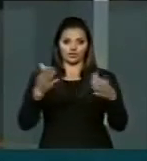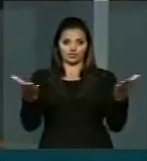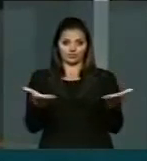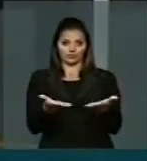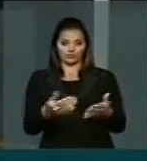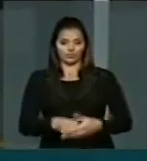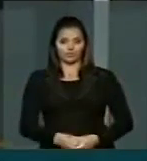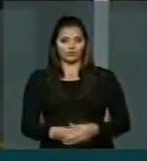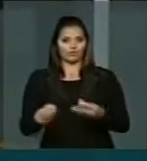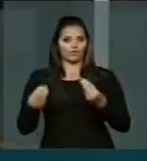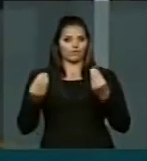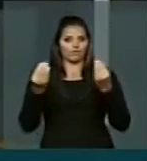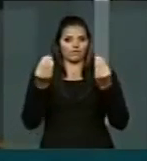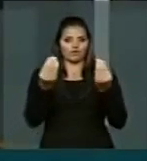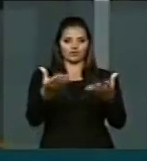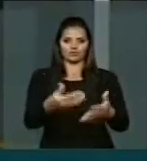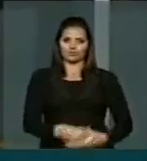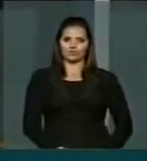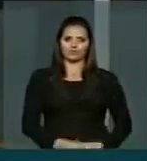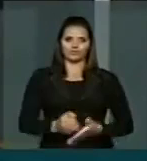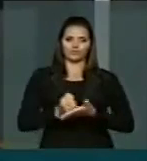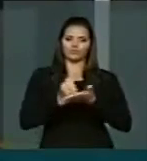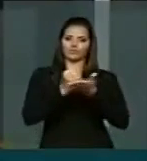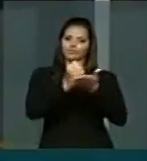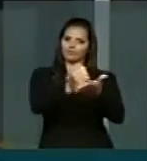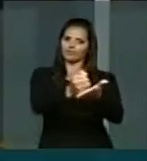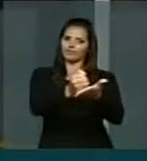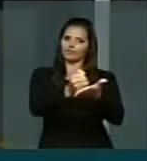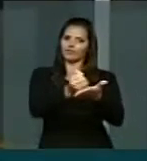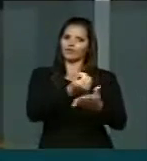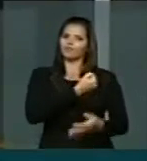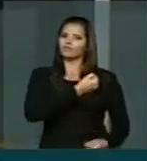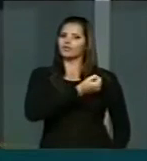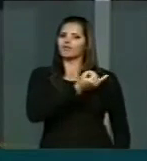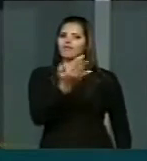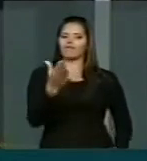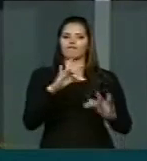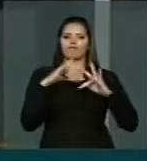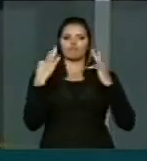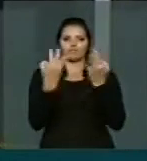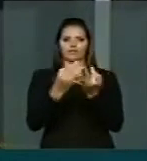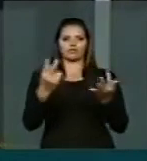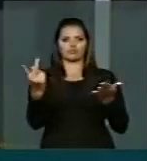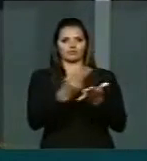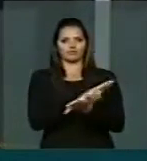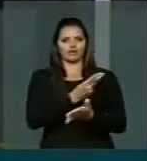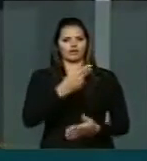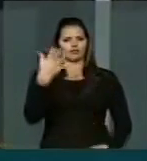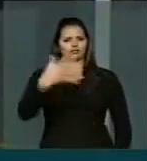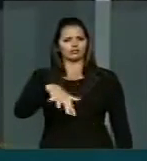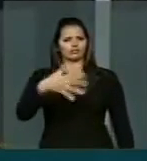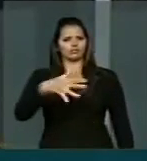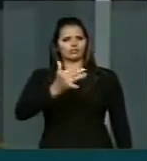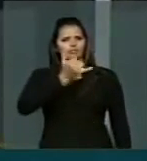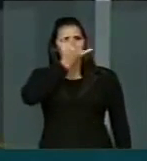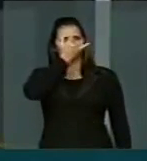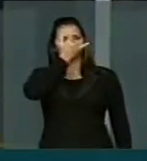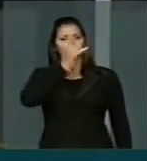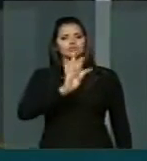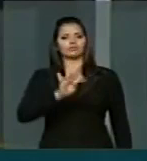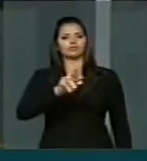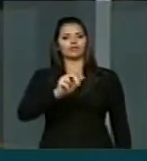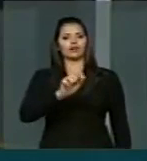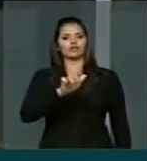ofereço todo o apoio às milhares de famílias vítimas dessa terrível tragédia. Tenho